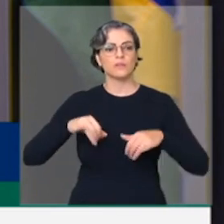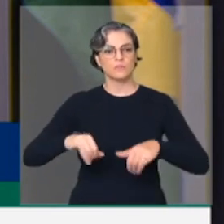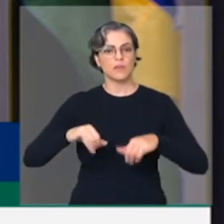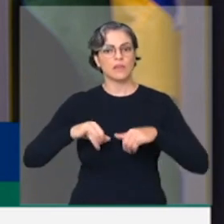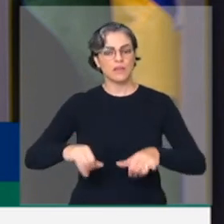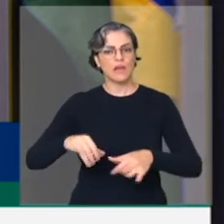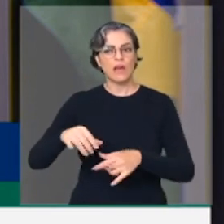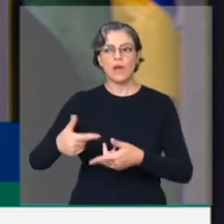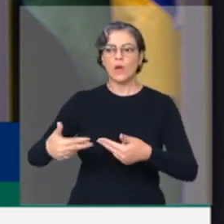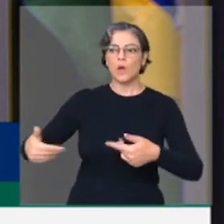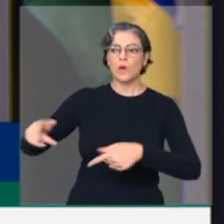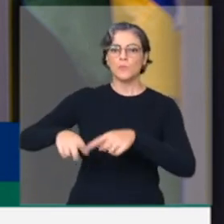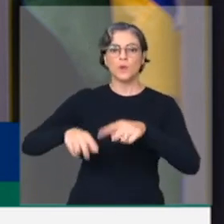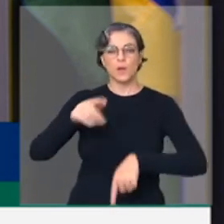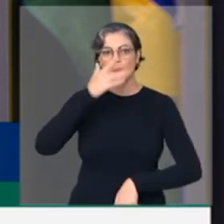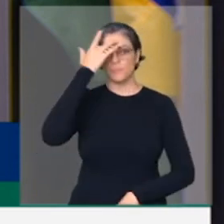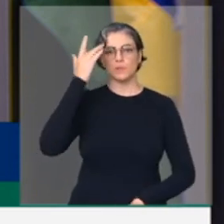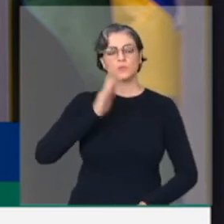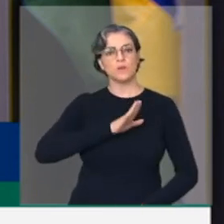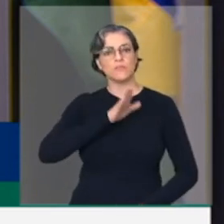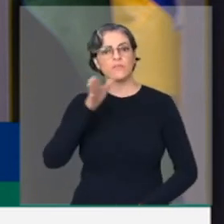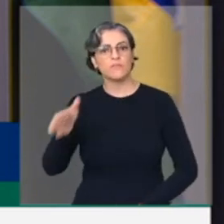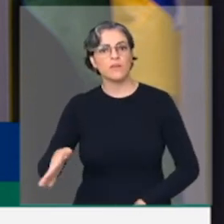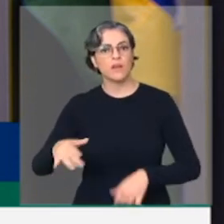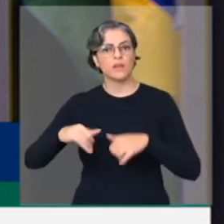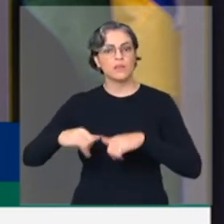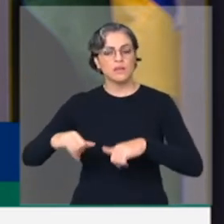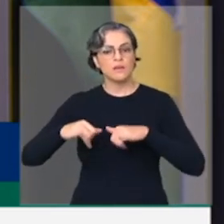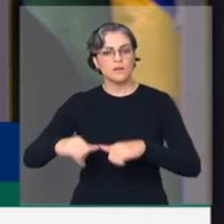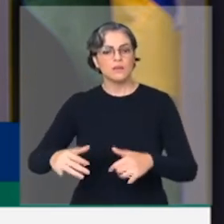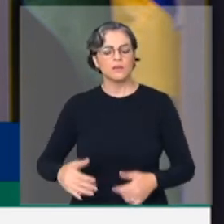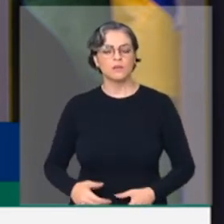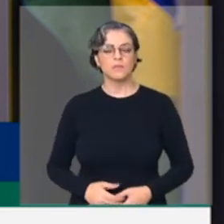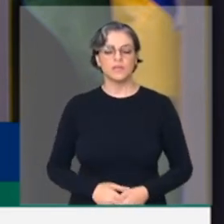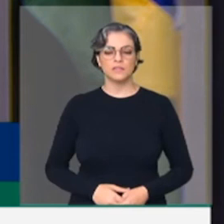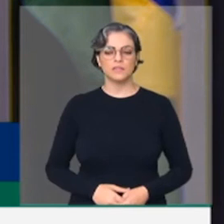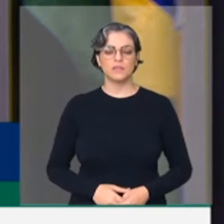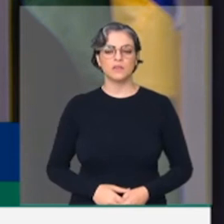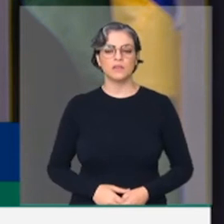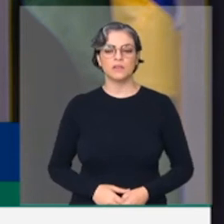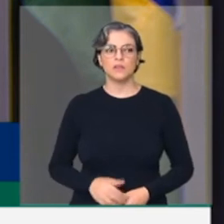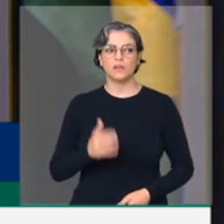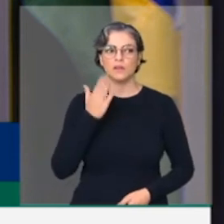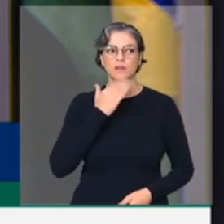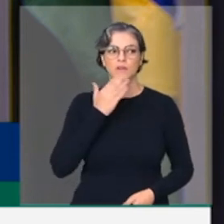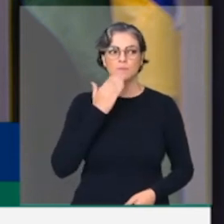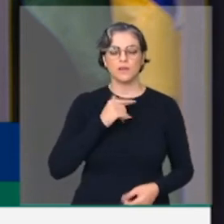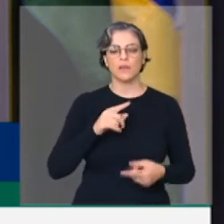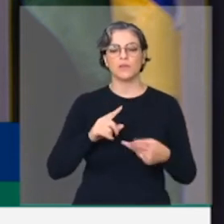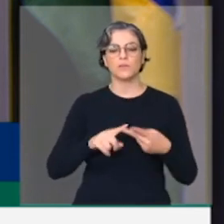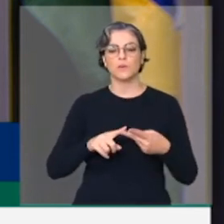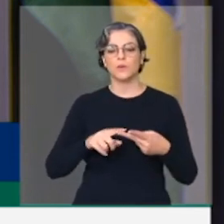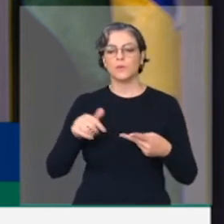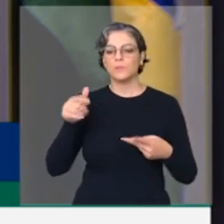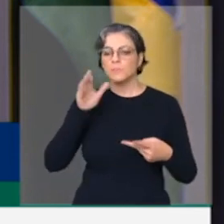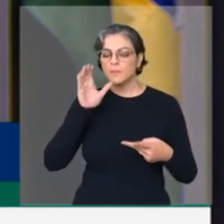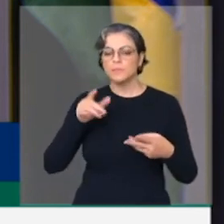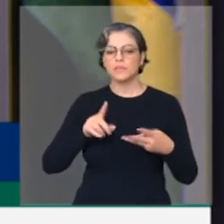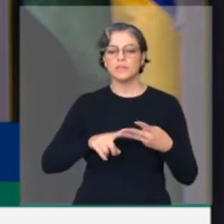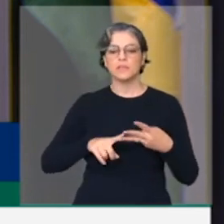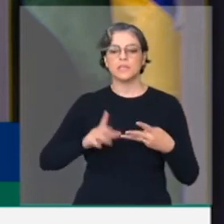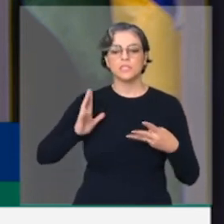cidadão niteróiense, vai hoje ao mercado, ele só pode comprar alimentos, bebidas, itens de higiene e itens de